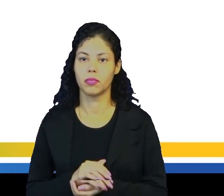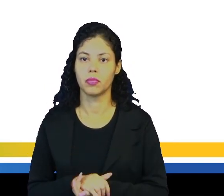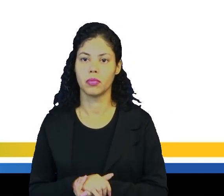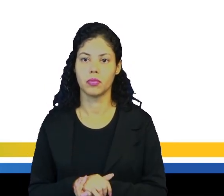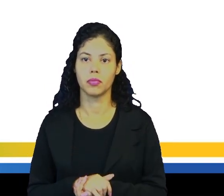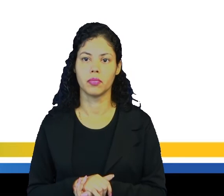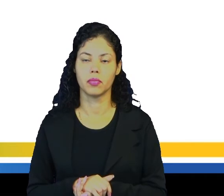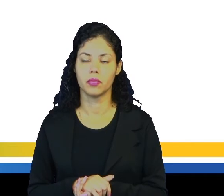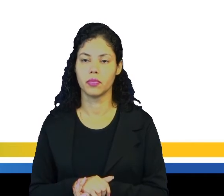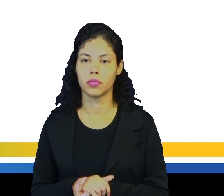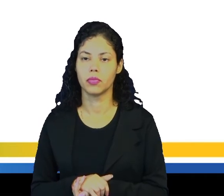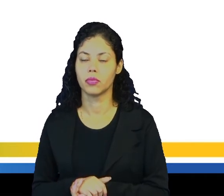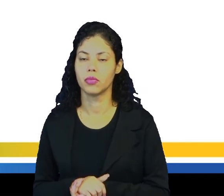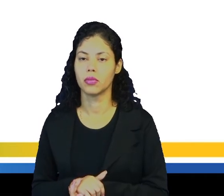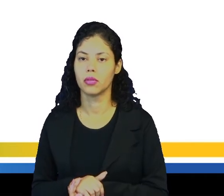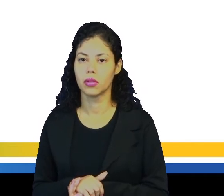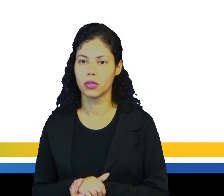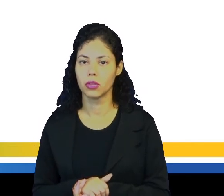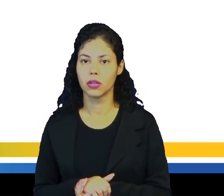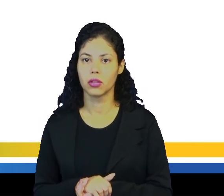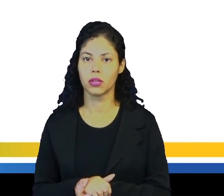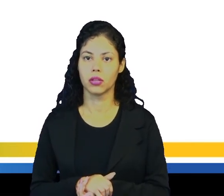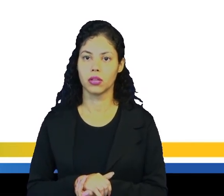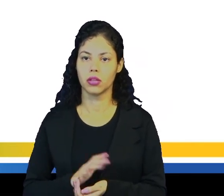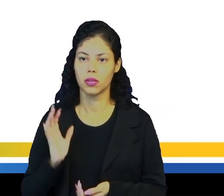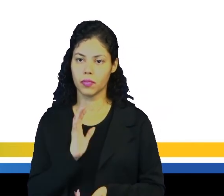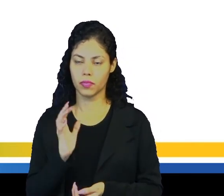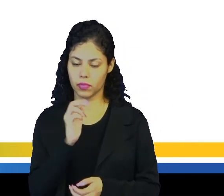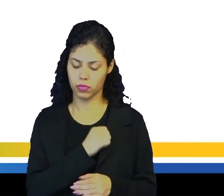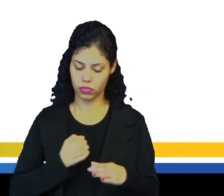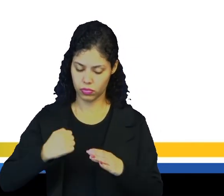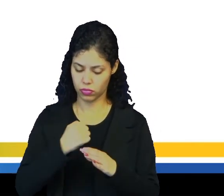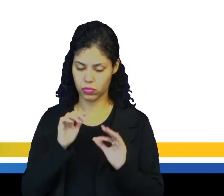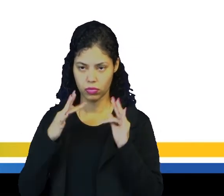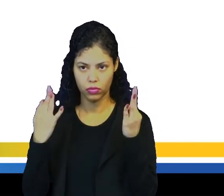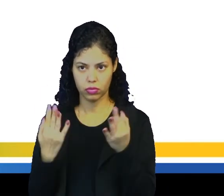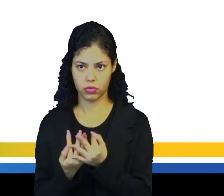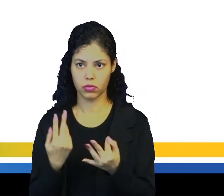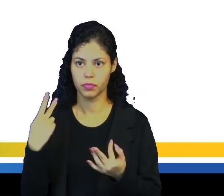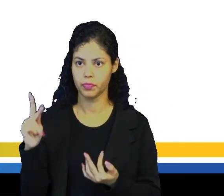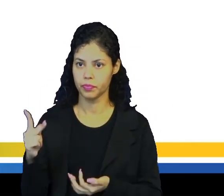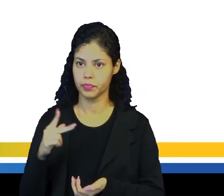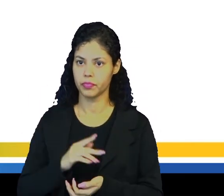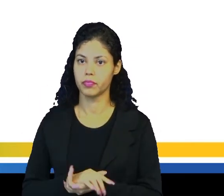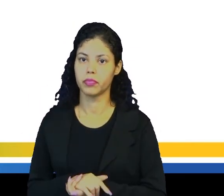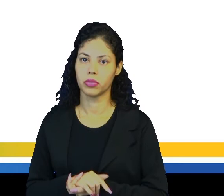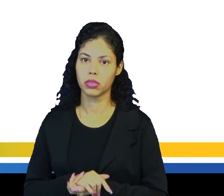cook dinner for his family. John ama cozinhar para a família dele.